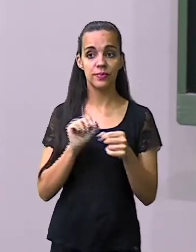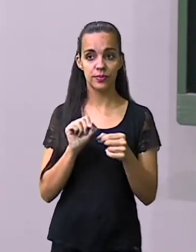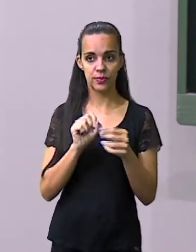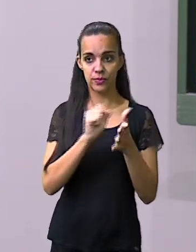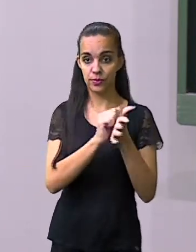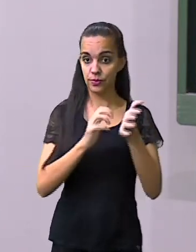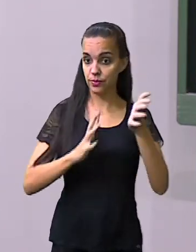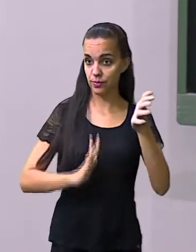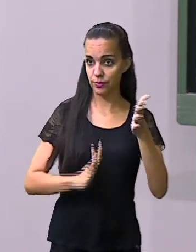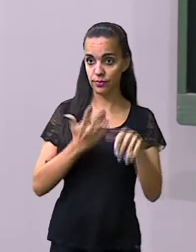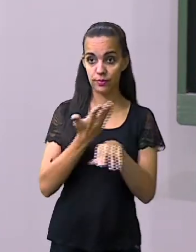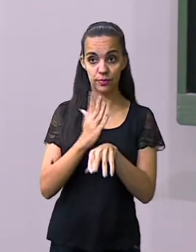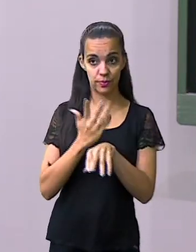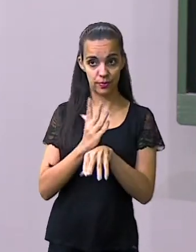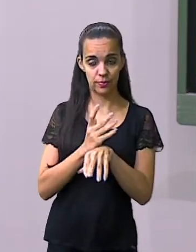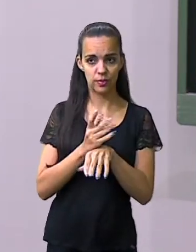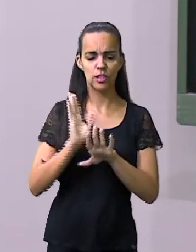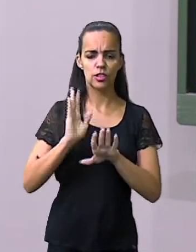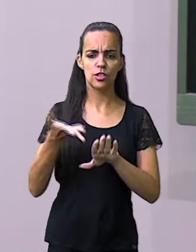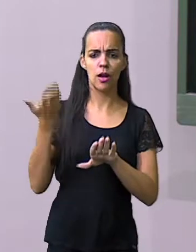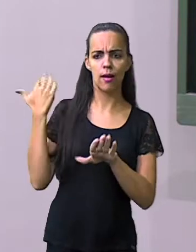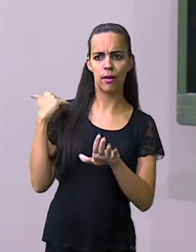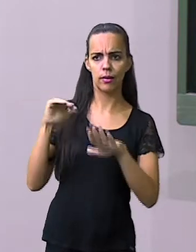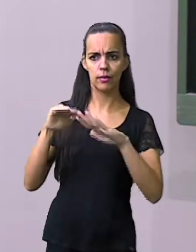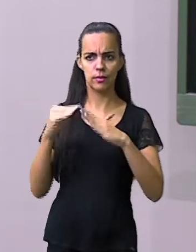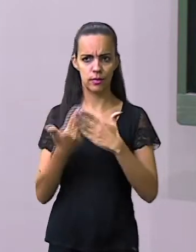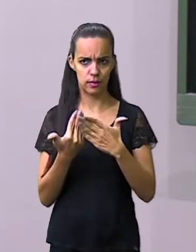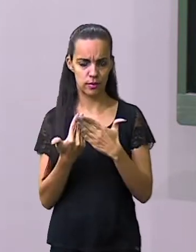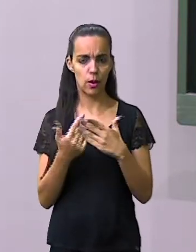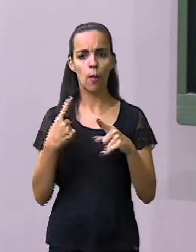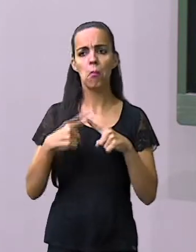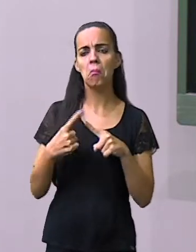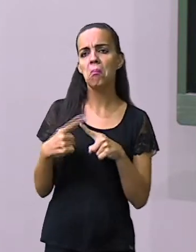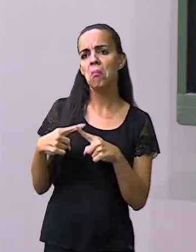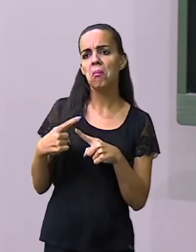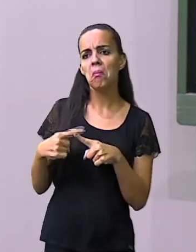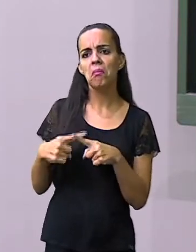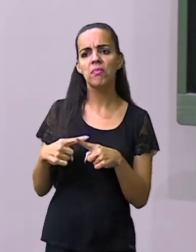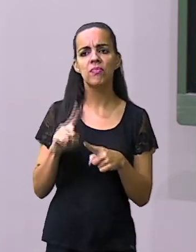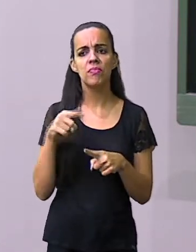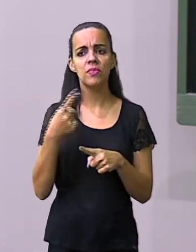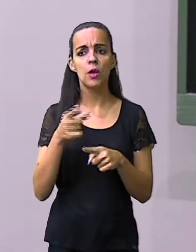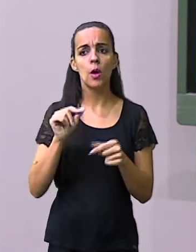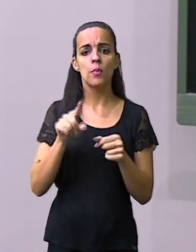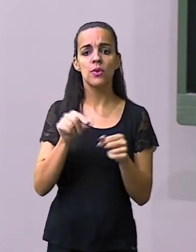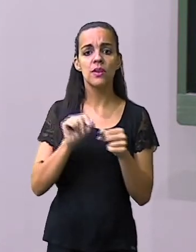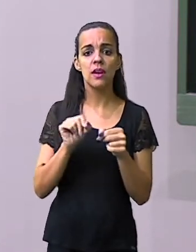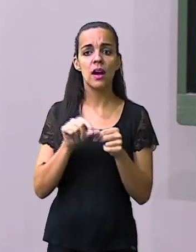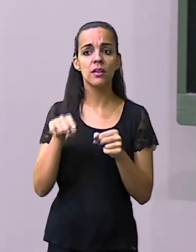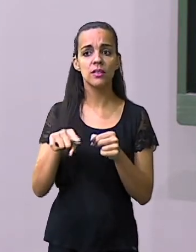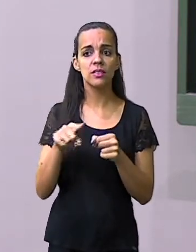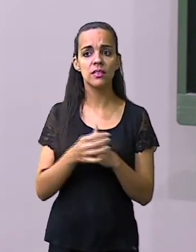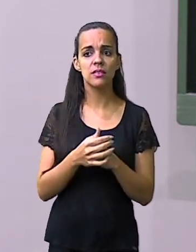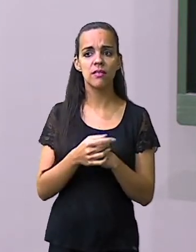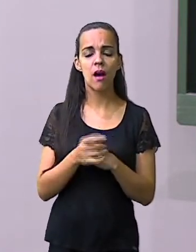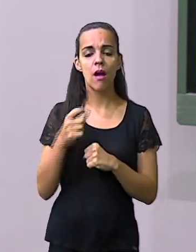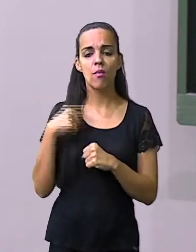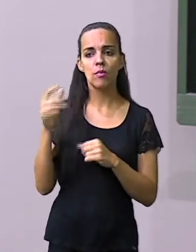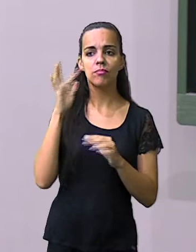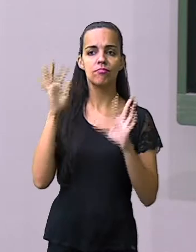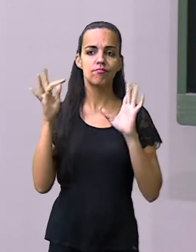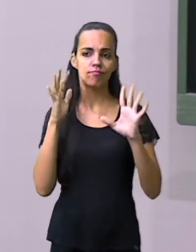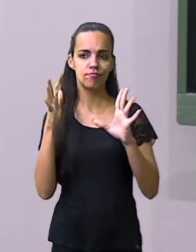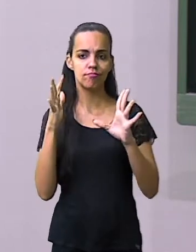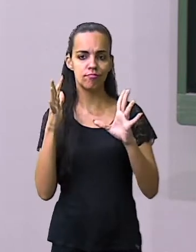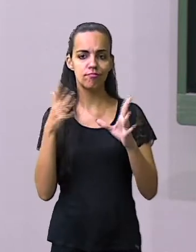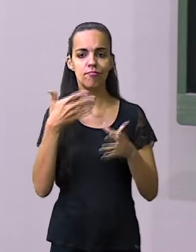exercícios sobre essas aulas ministradas. Por quê? Porque aqui você vai fixar esse